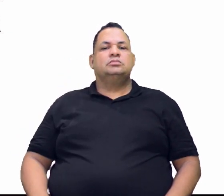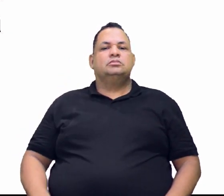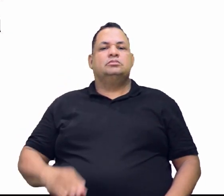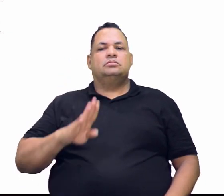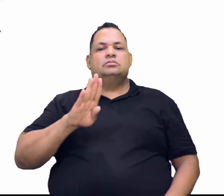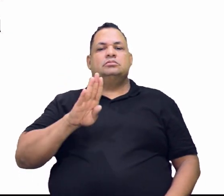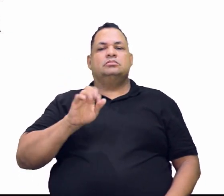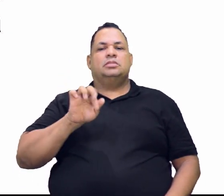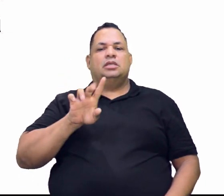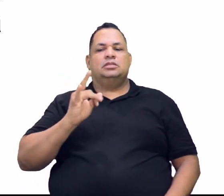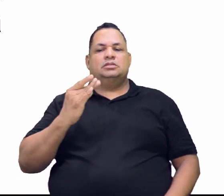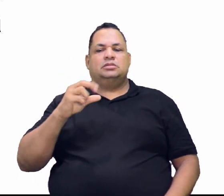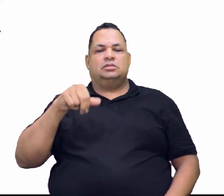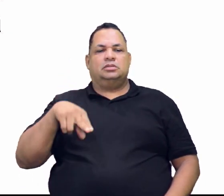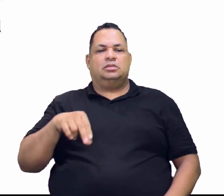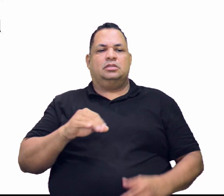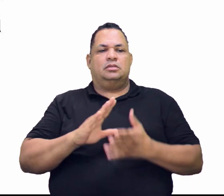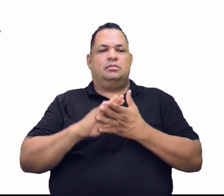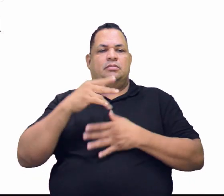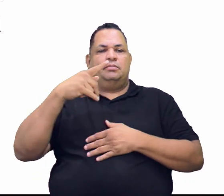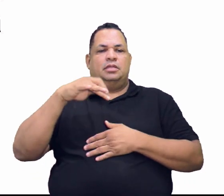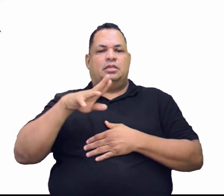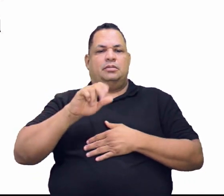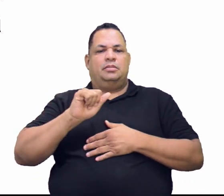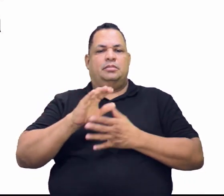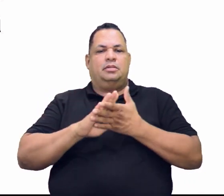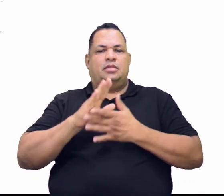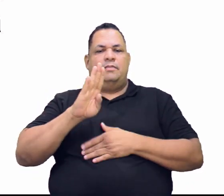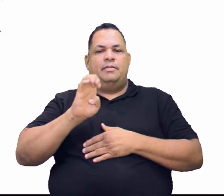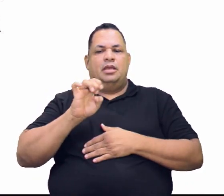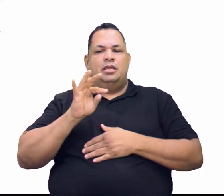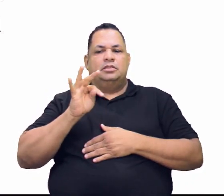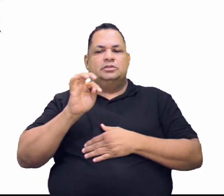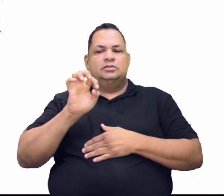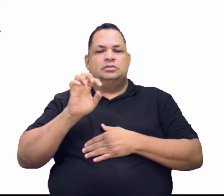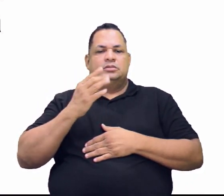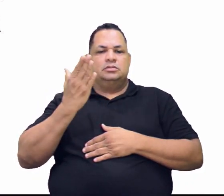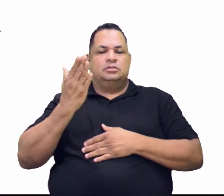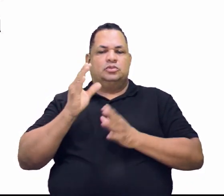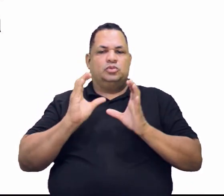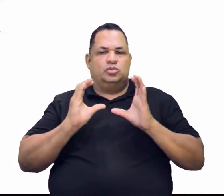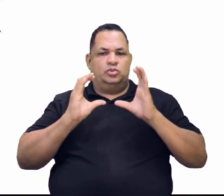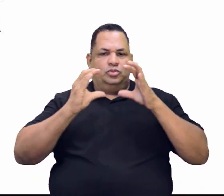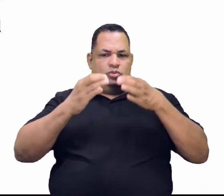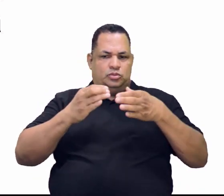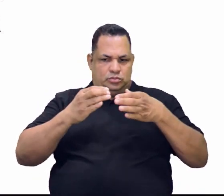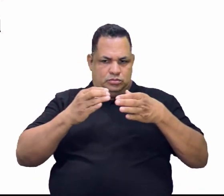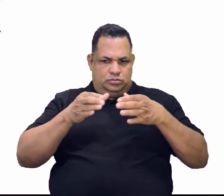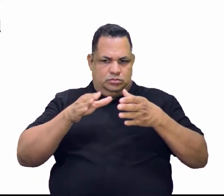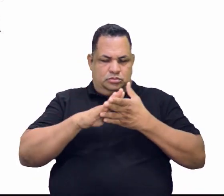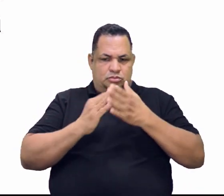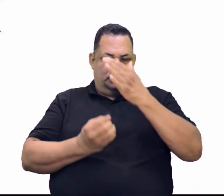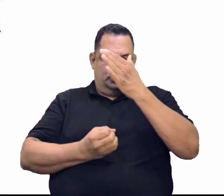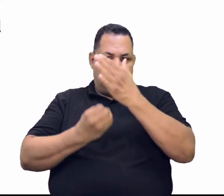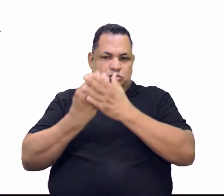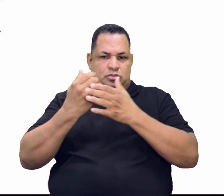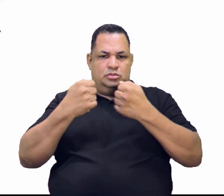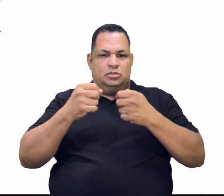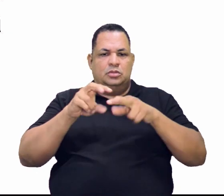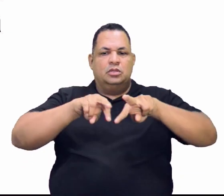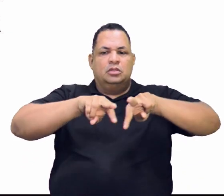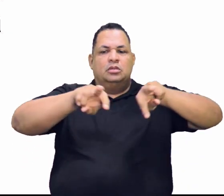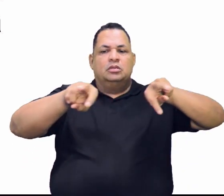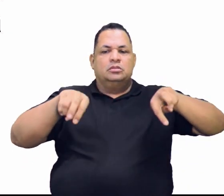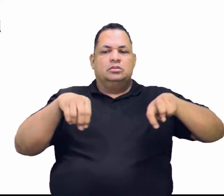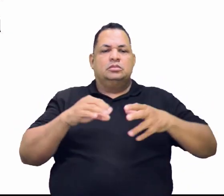A Brascam, a Paranapanema e a Beste. Esses são os grupos que foram criados para poder